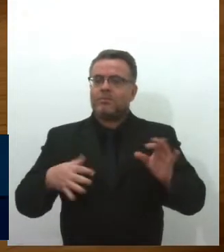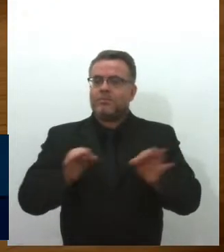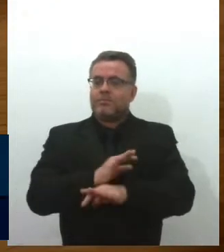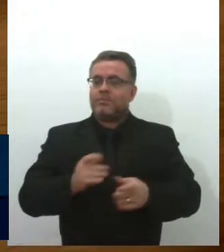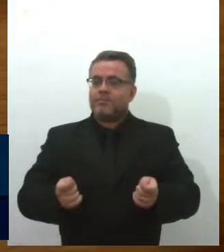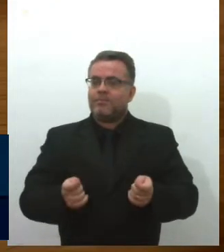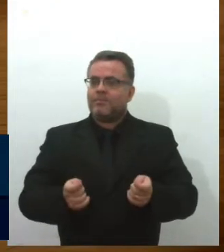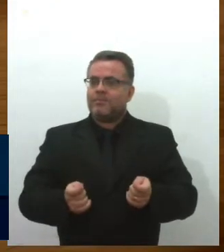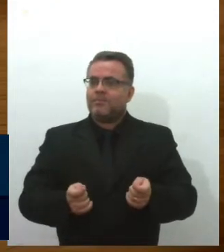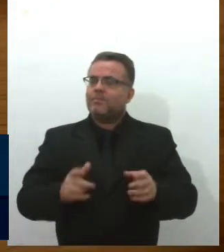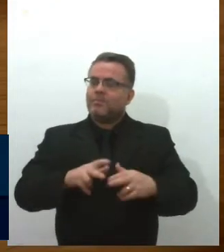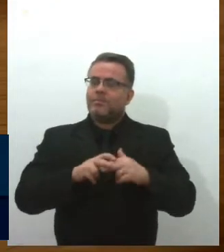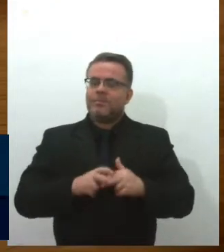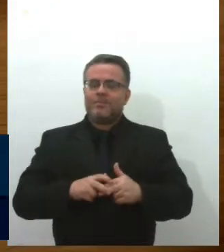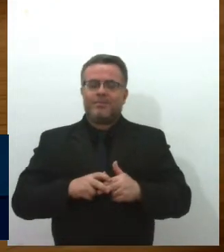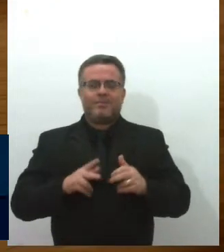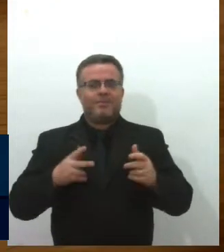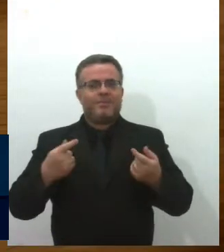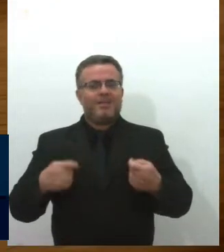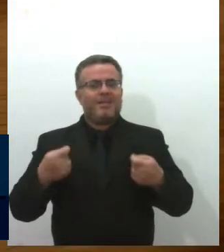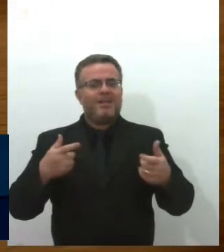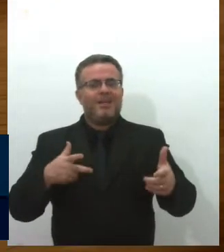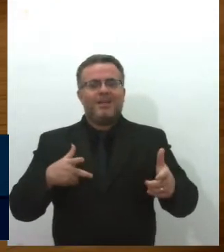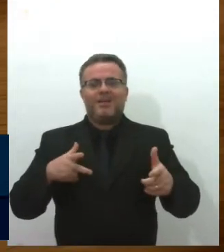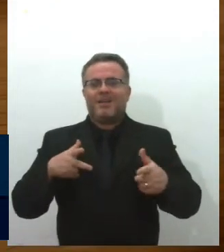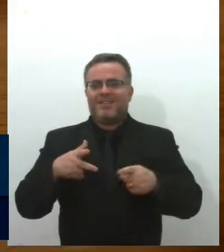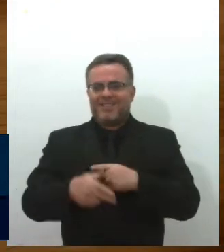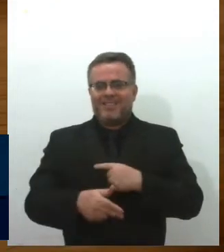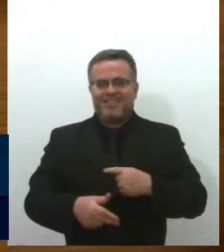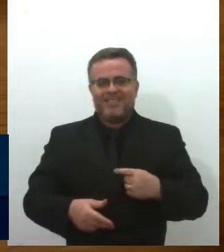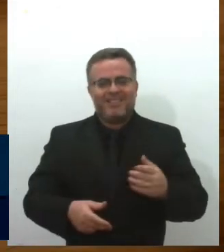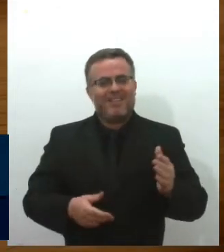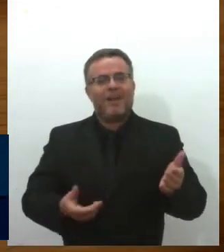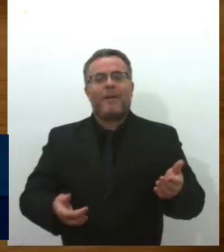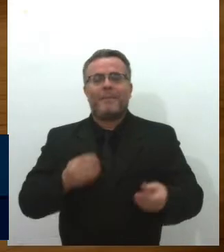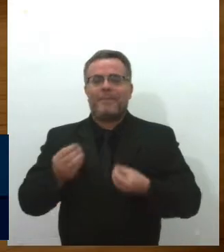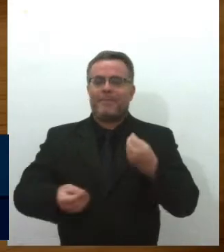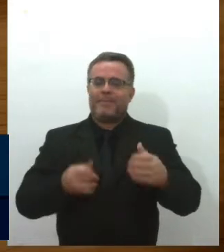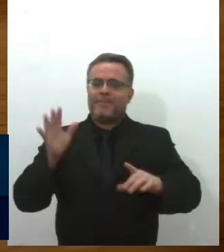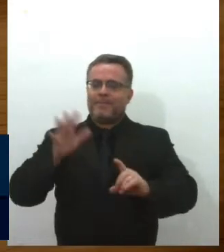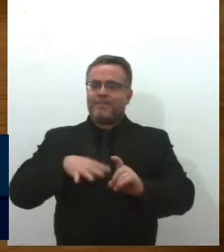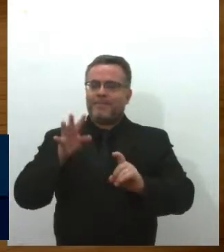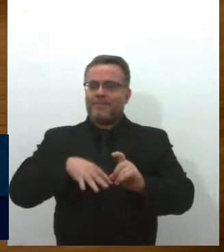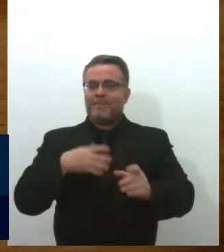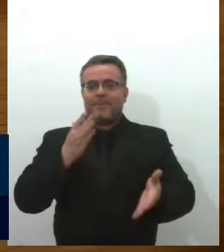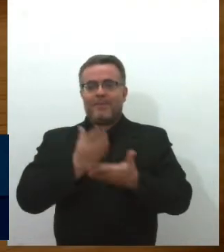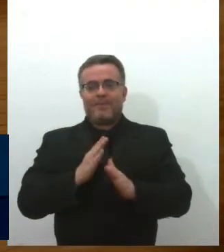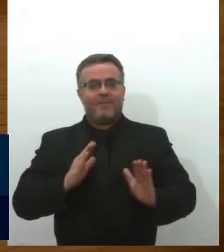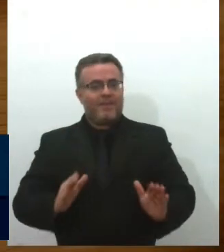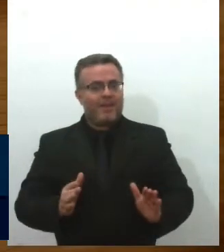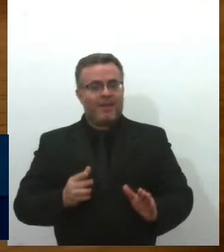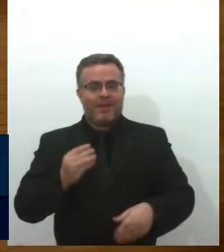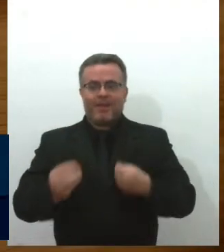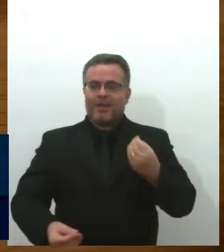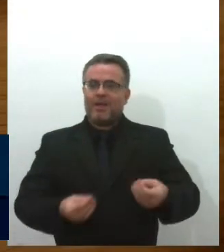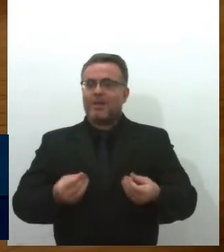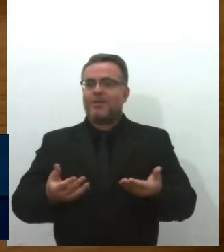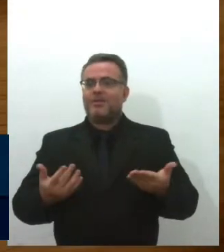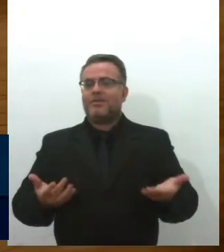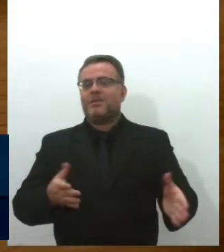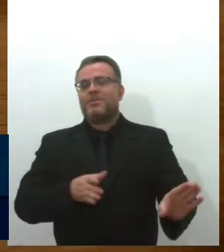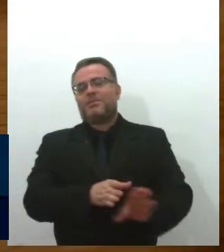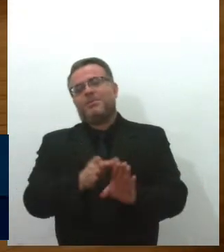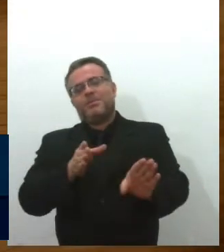precisamos quebrar um tabu e superar os preconceitos. O caminho sempre será a conscientização.